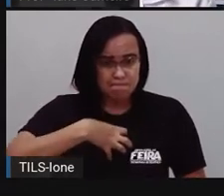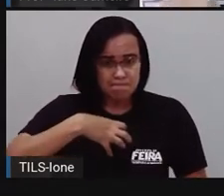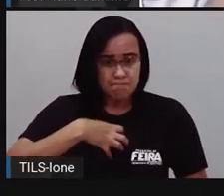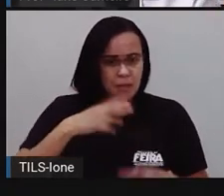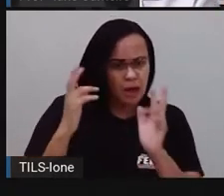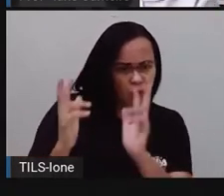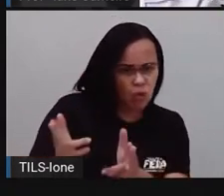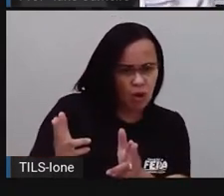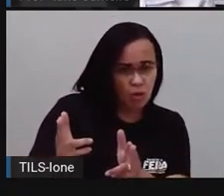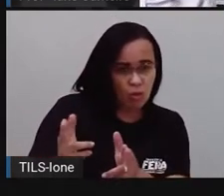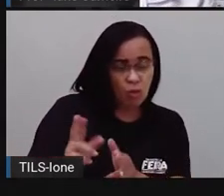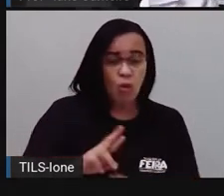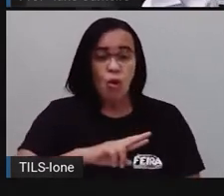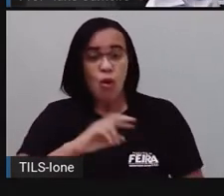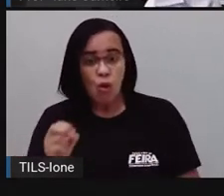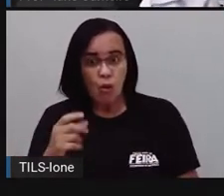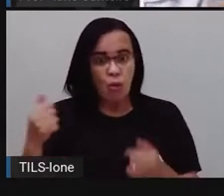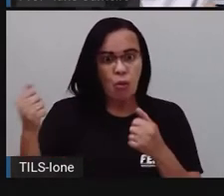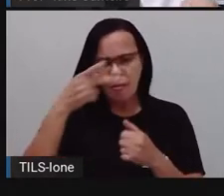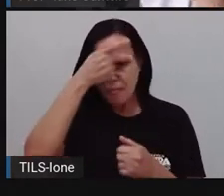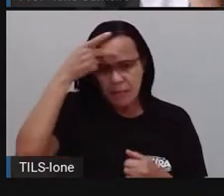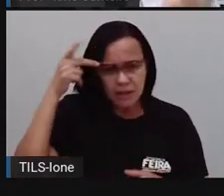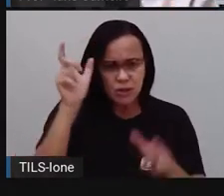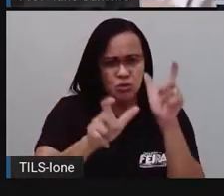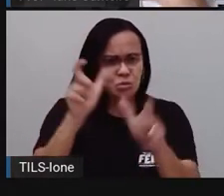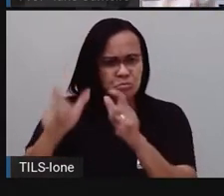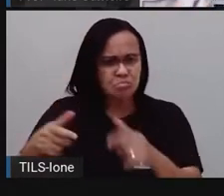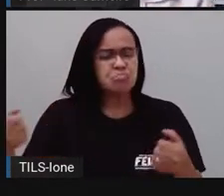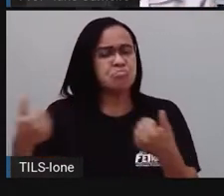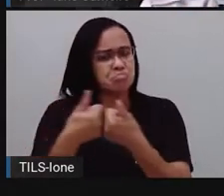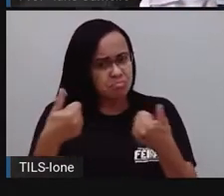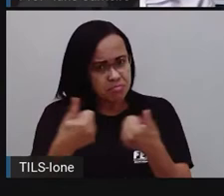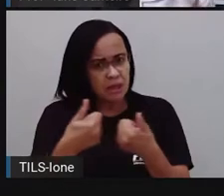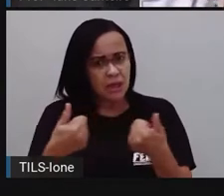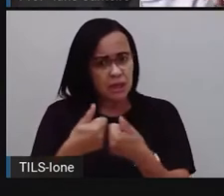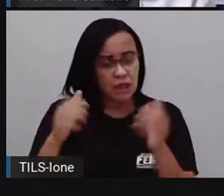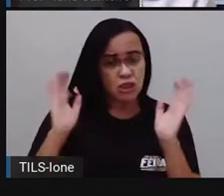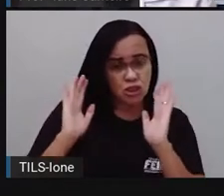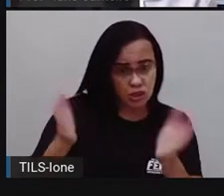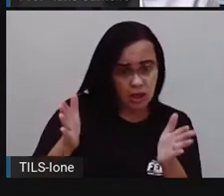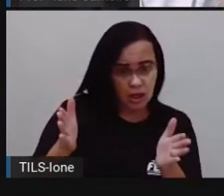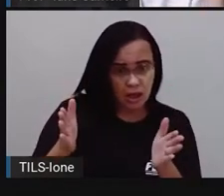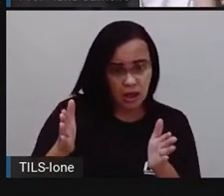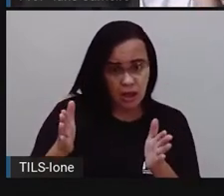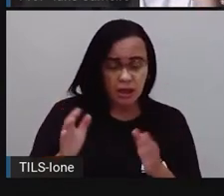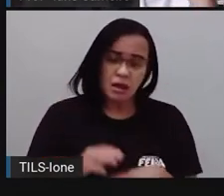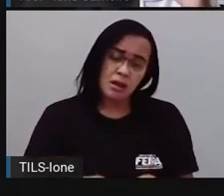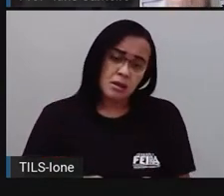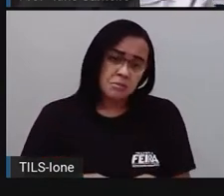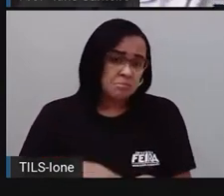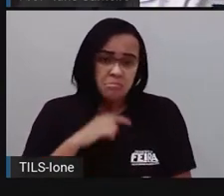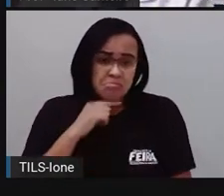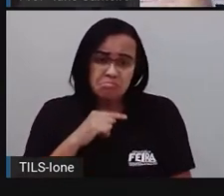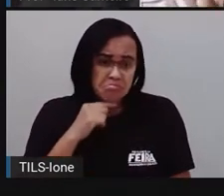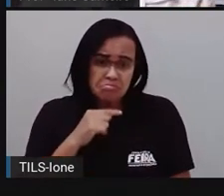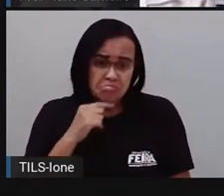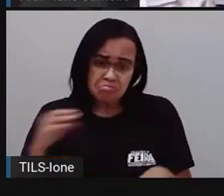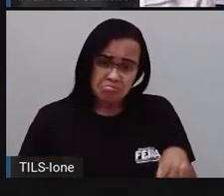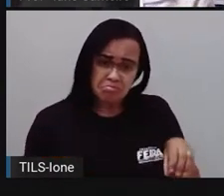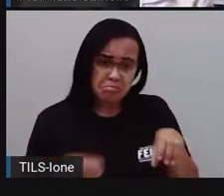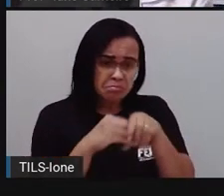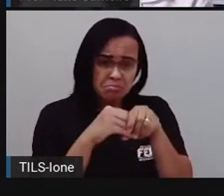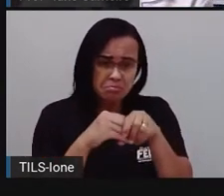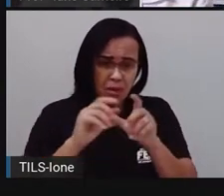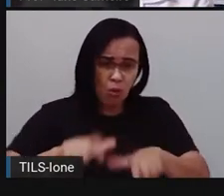de alguém? Tentar entrar em um ambiente, tentar participar de algo e não conseguir, porque não se encaixa, né? Naquele